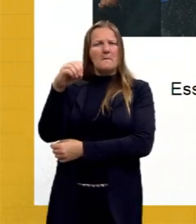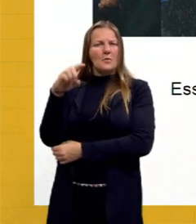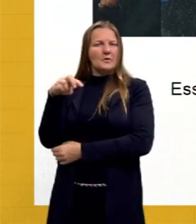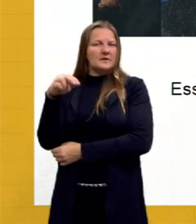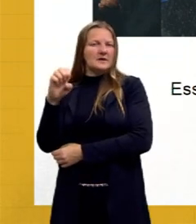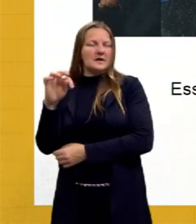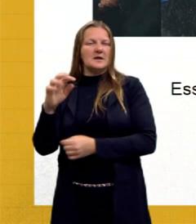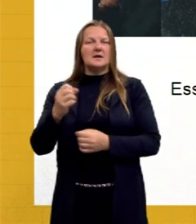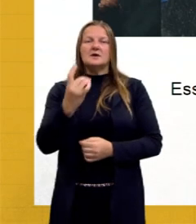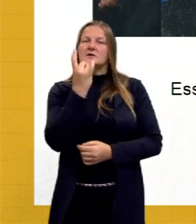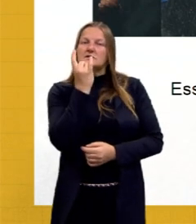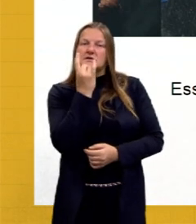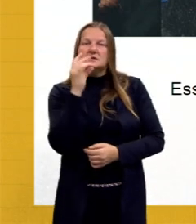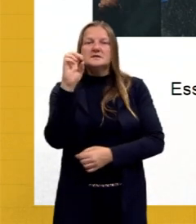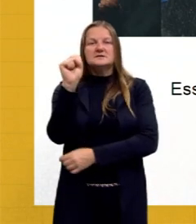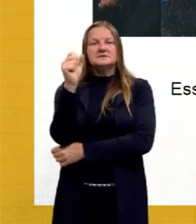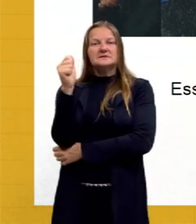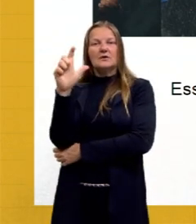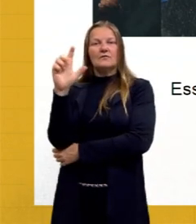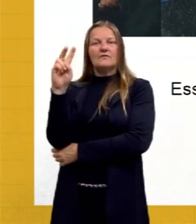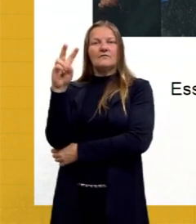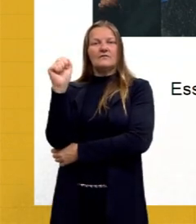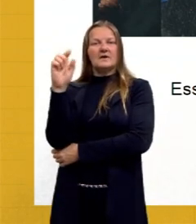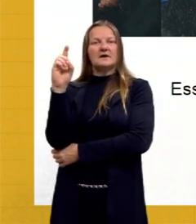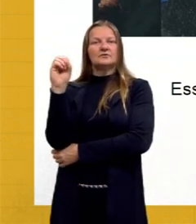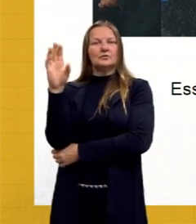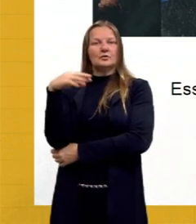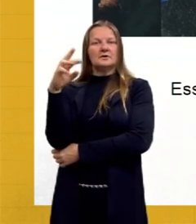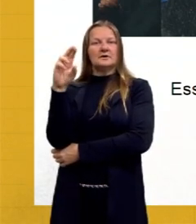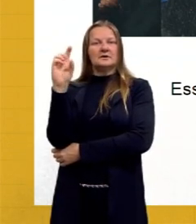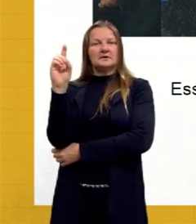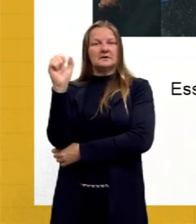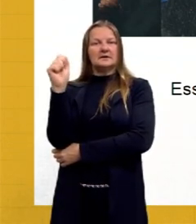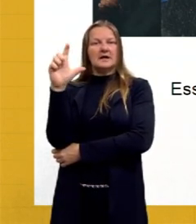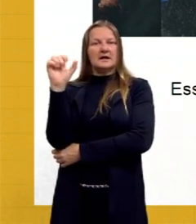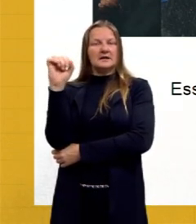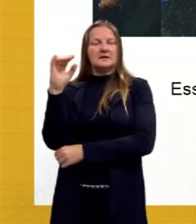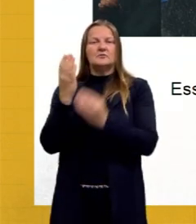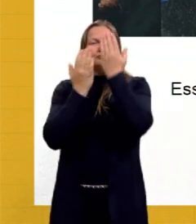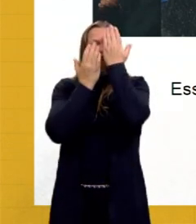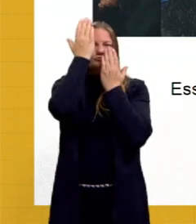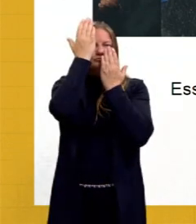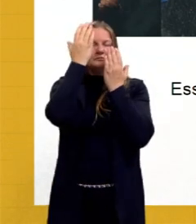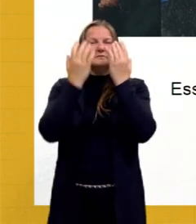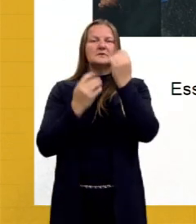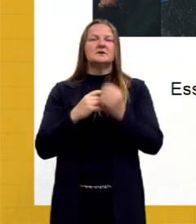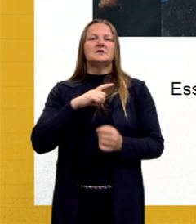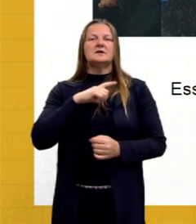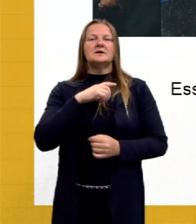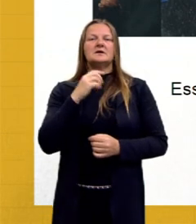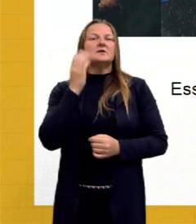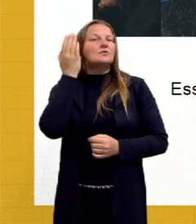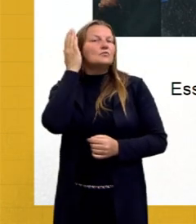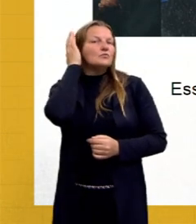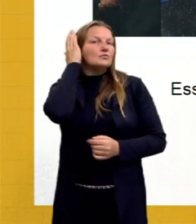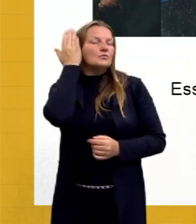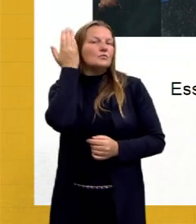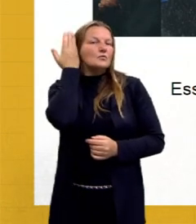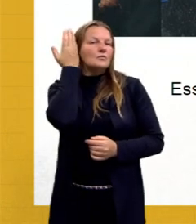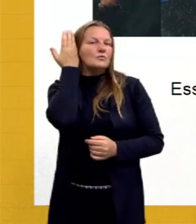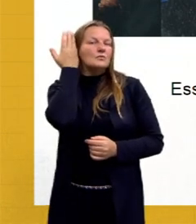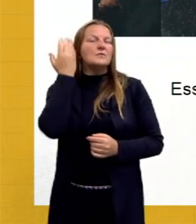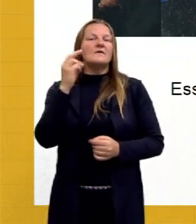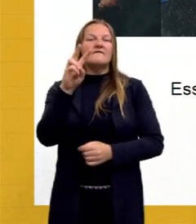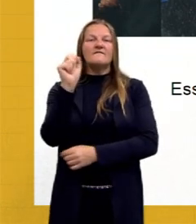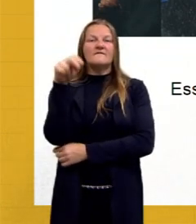nós temos o Salvador Dalí, nós temos aqui o Picasso, nós temos o Van Gogh, vários